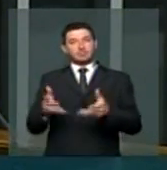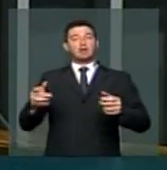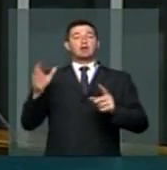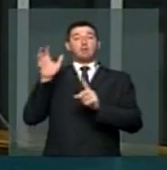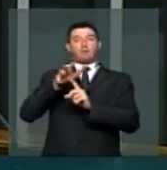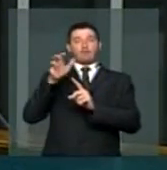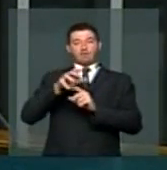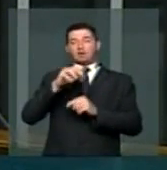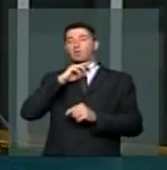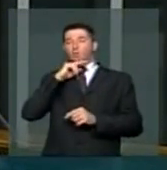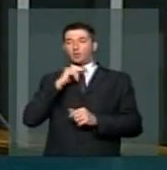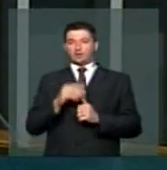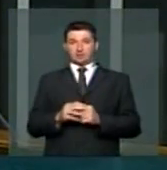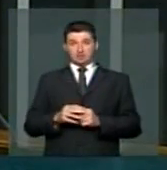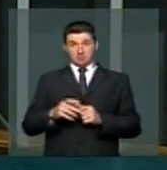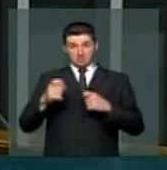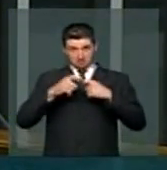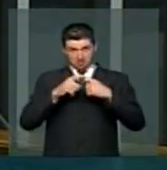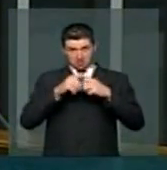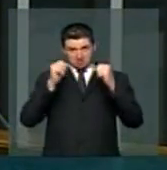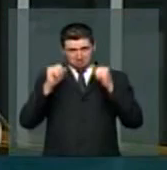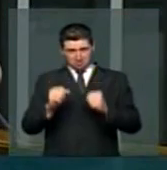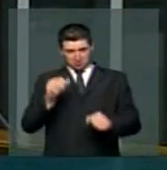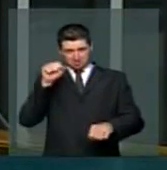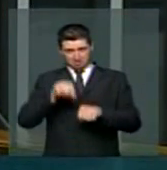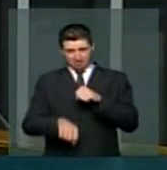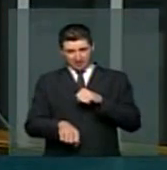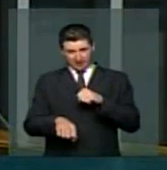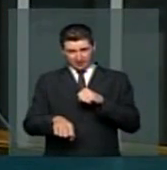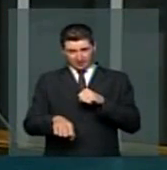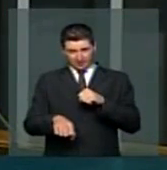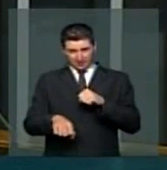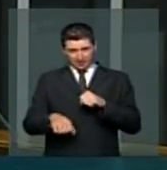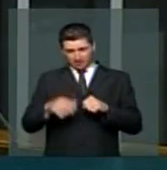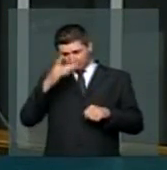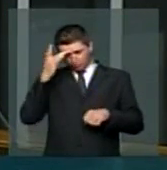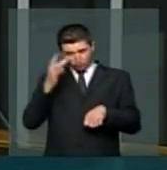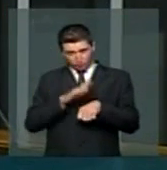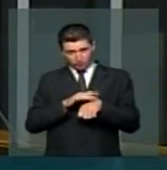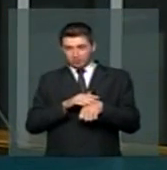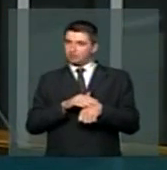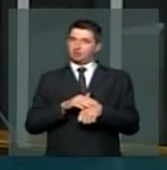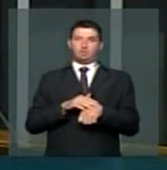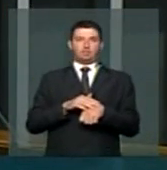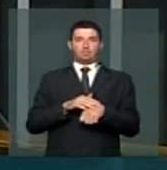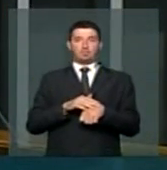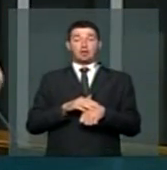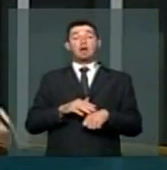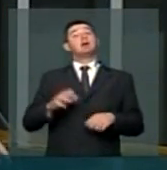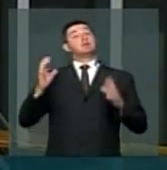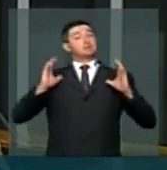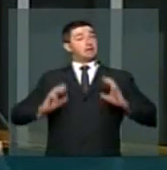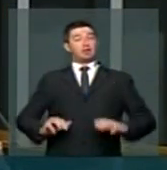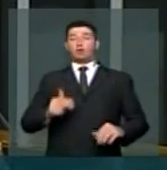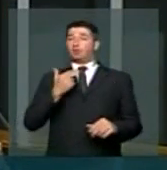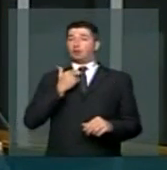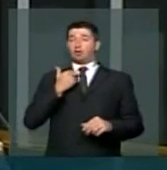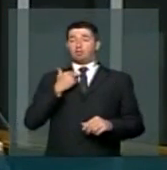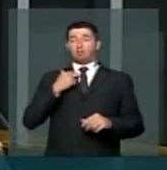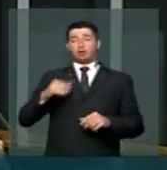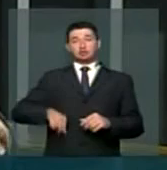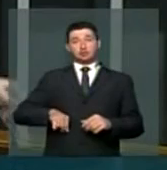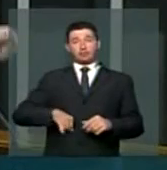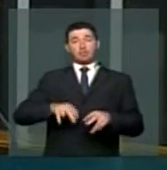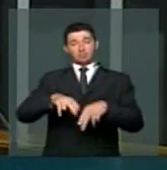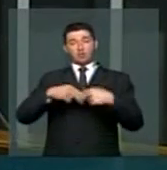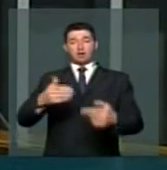O médico não pode matar o paciente. Os cidadãos não podem se tornar refém dos bancos. E eu peço, presidente...